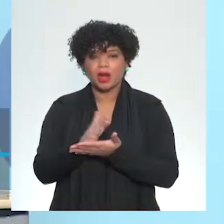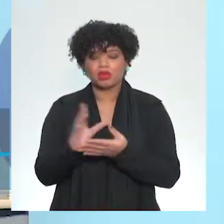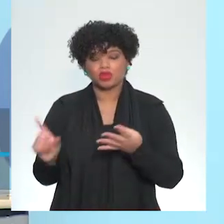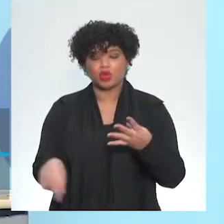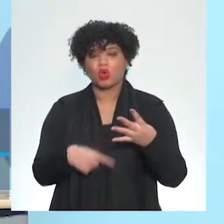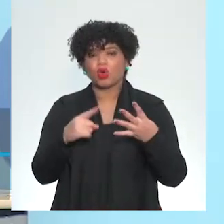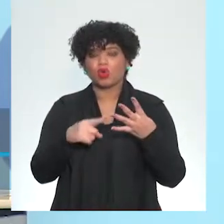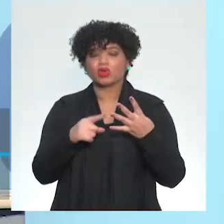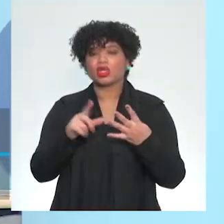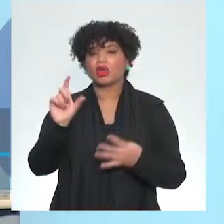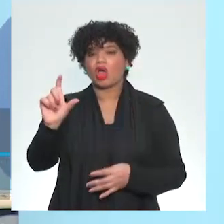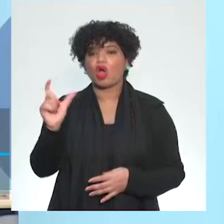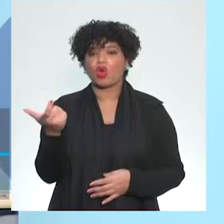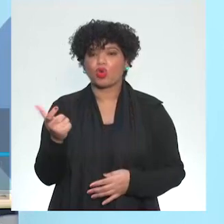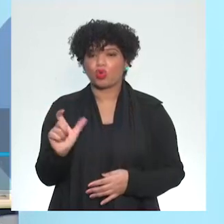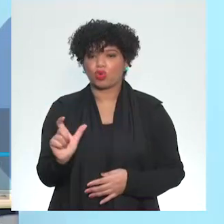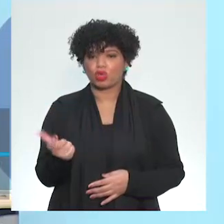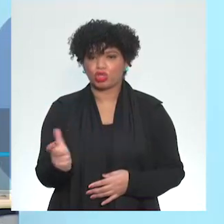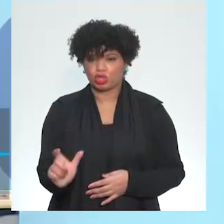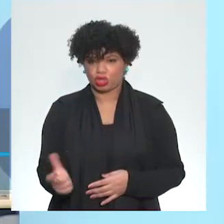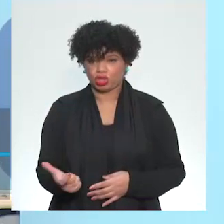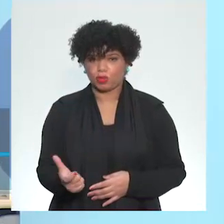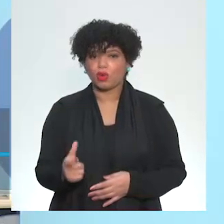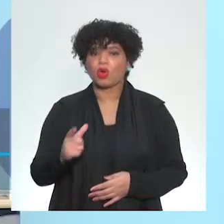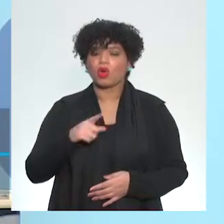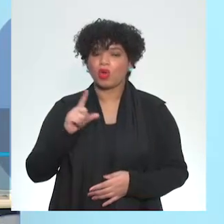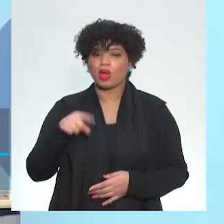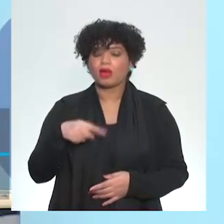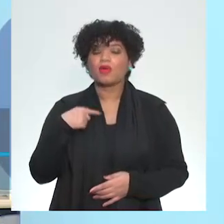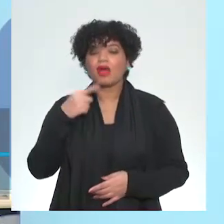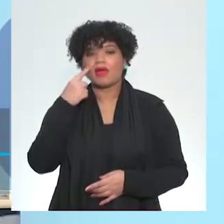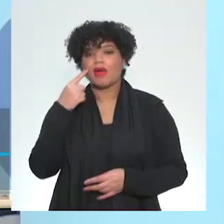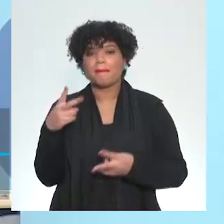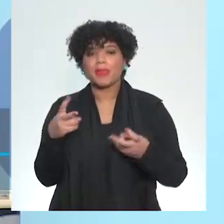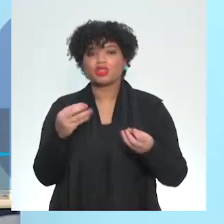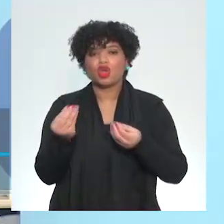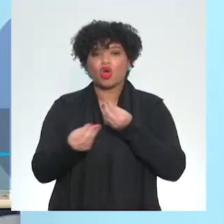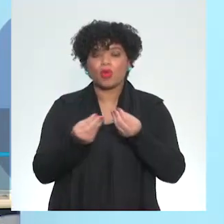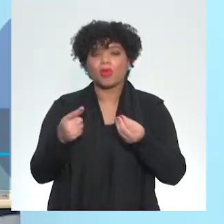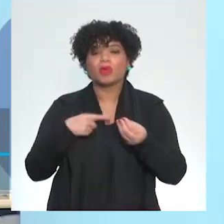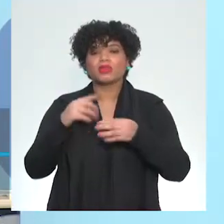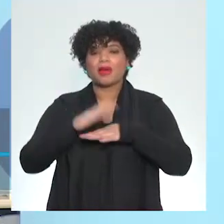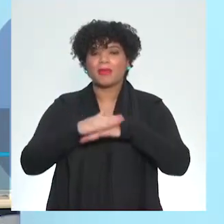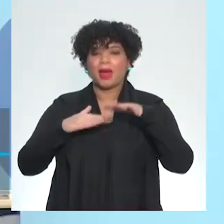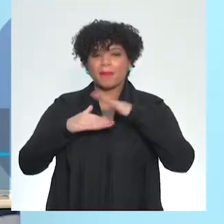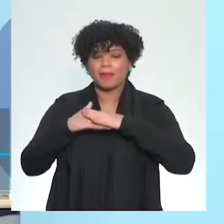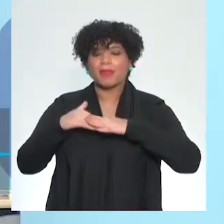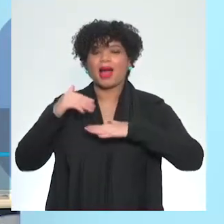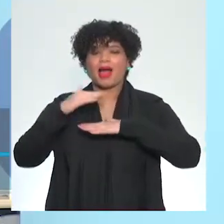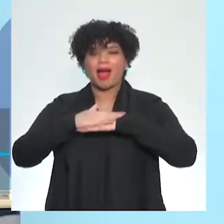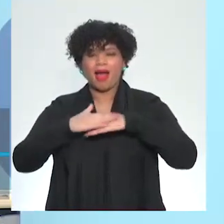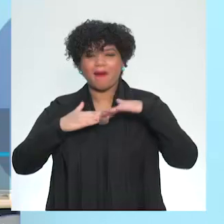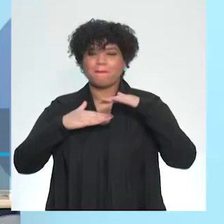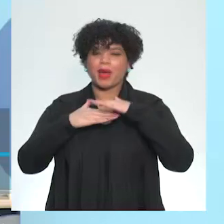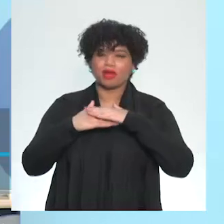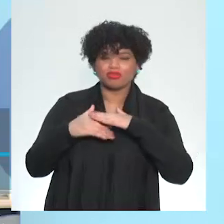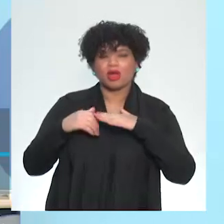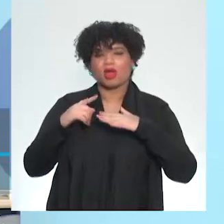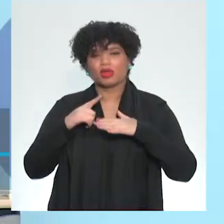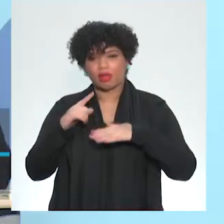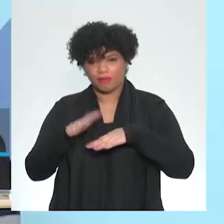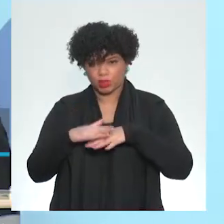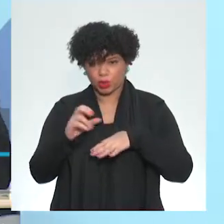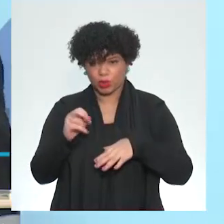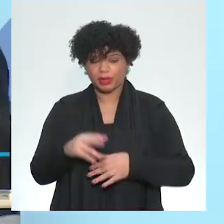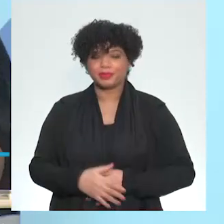ele vai gerar o algoritmo, que justamente é esse comando, justamente essa construção do passo a passo que ele vai fazer.